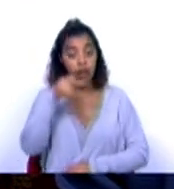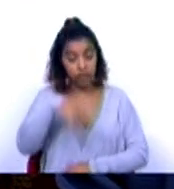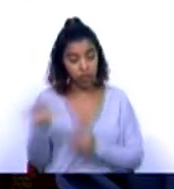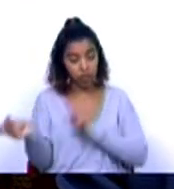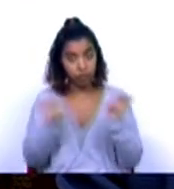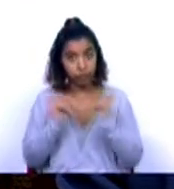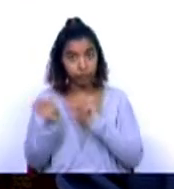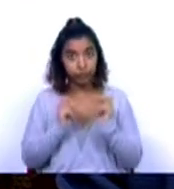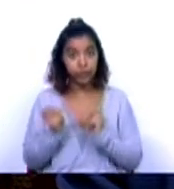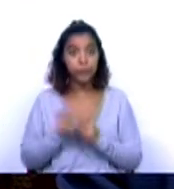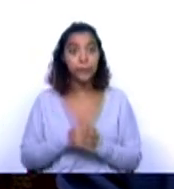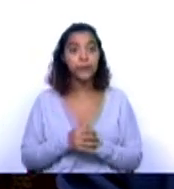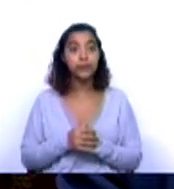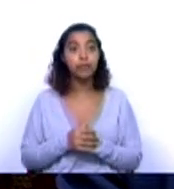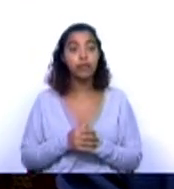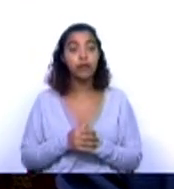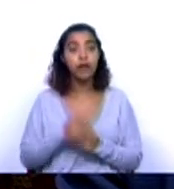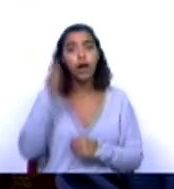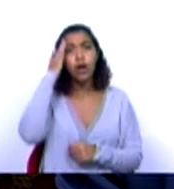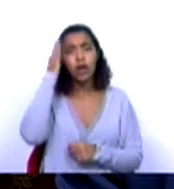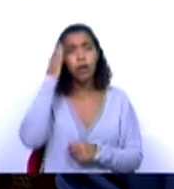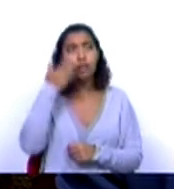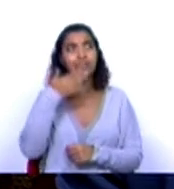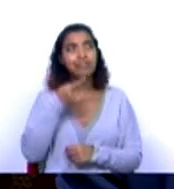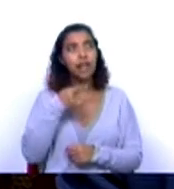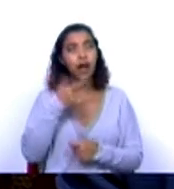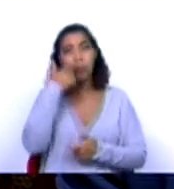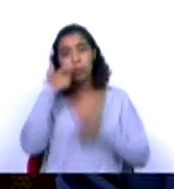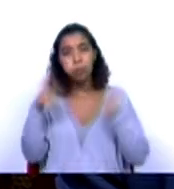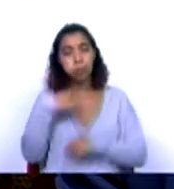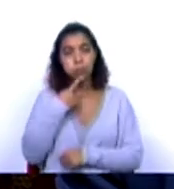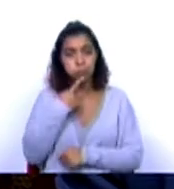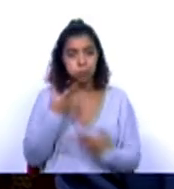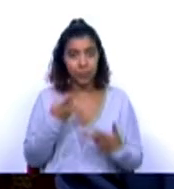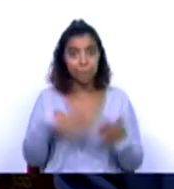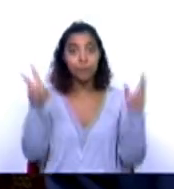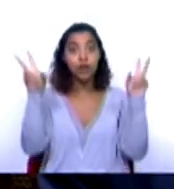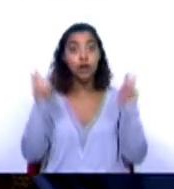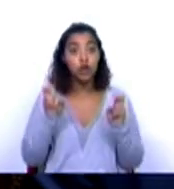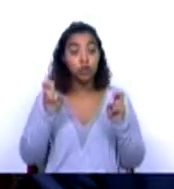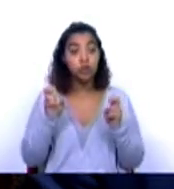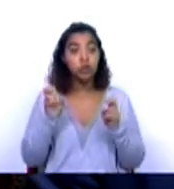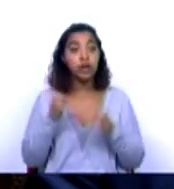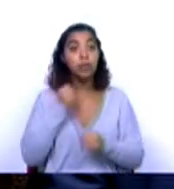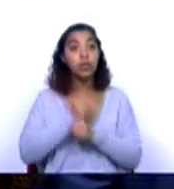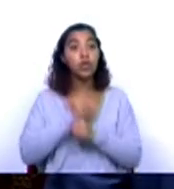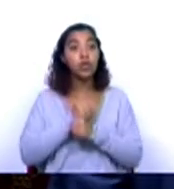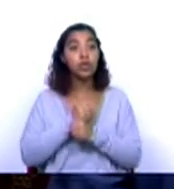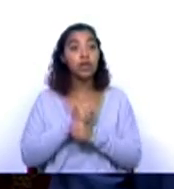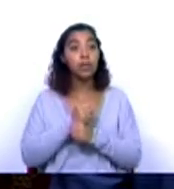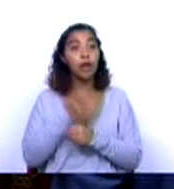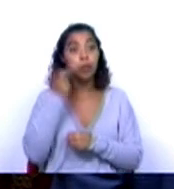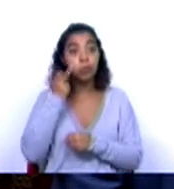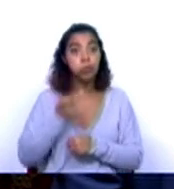e que me parece ainda insuficientemente compreendido. Os temas da dedicação plena com aquilo que é a